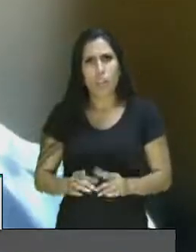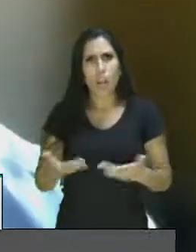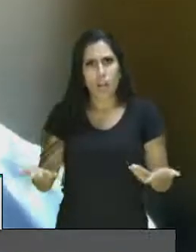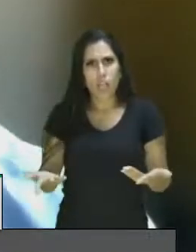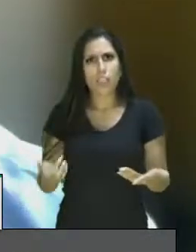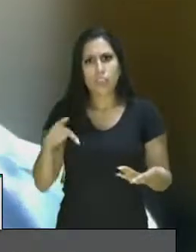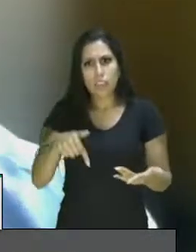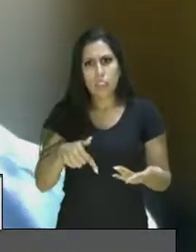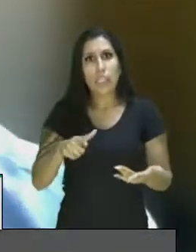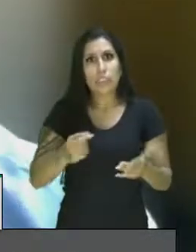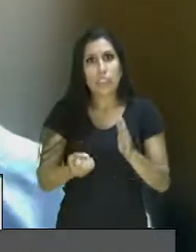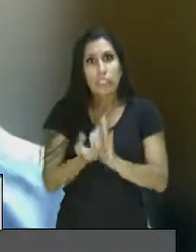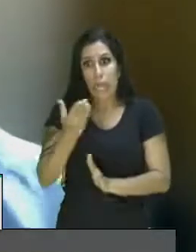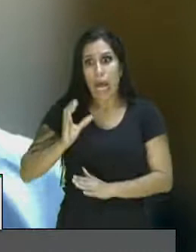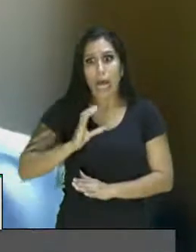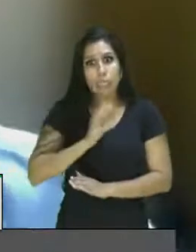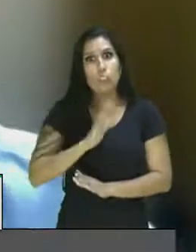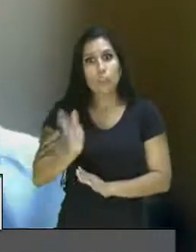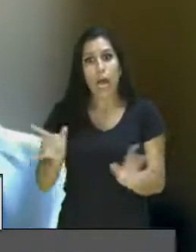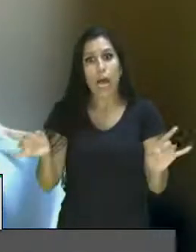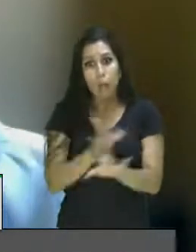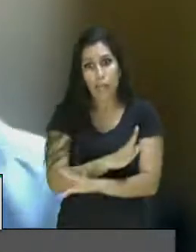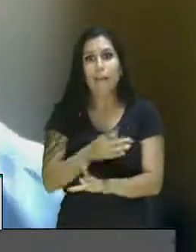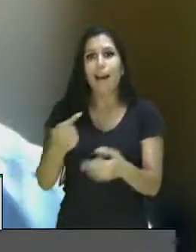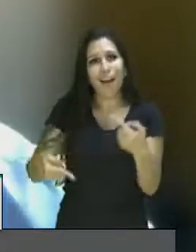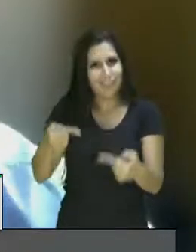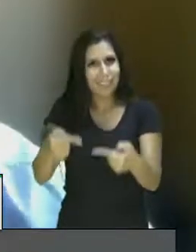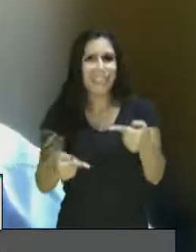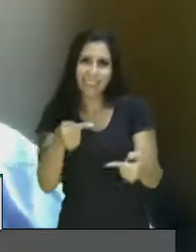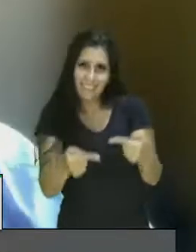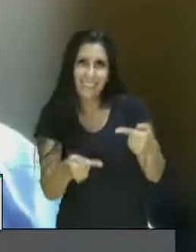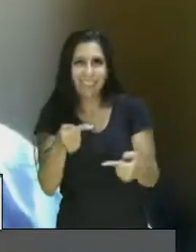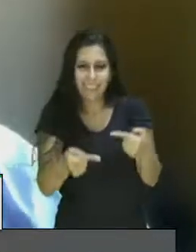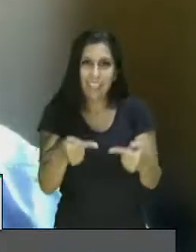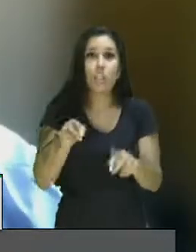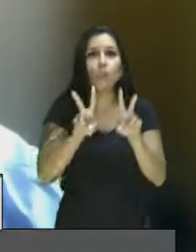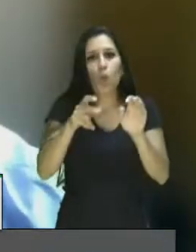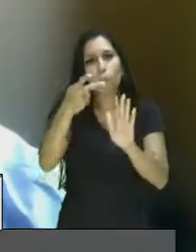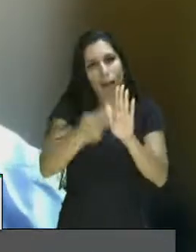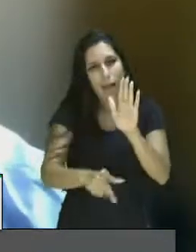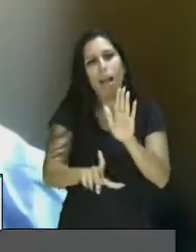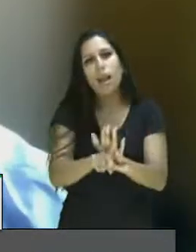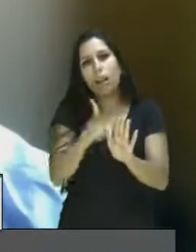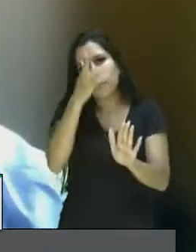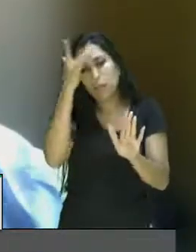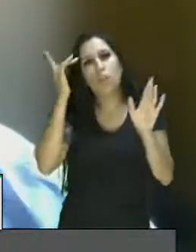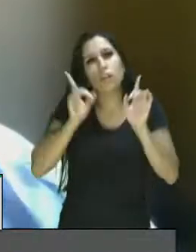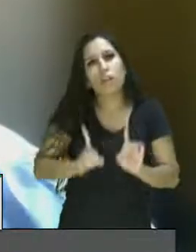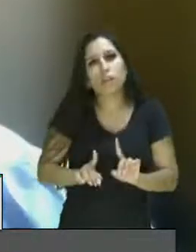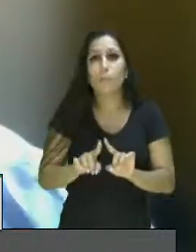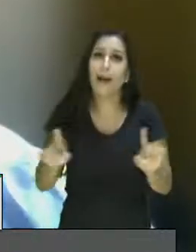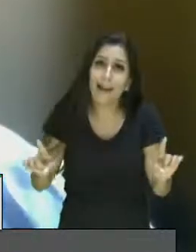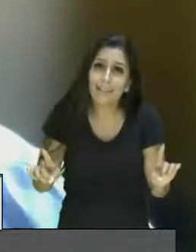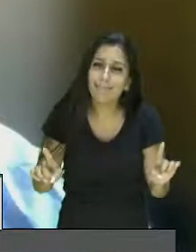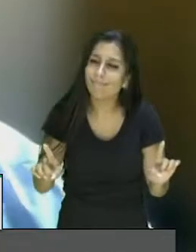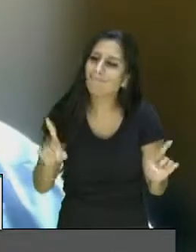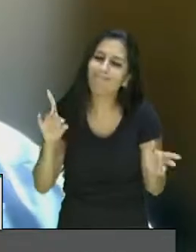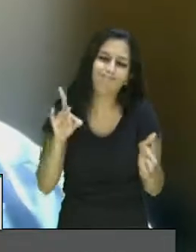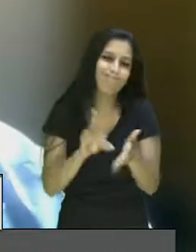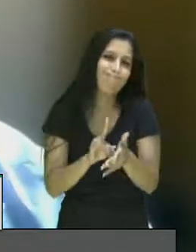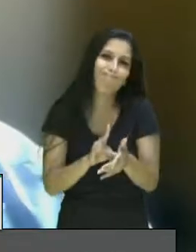discutindo, tão importante o PL como todos os outros que têm aí a respeito da pessoa com deficiência, mas, infelizmente,